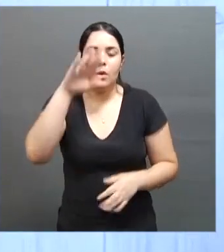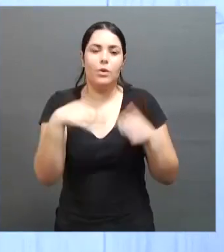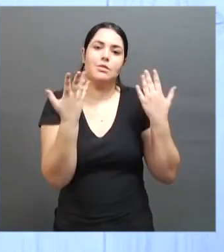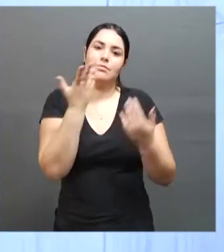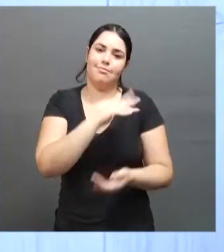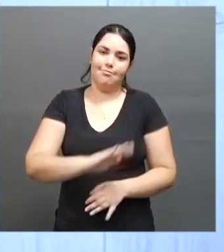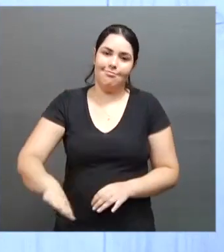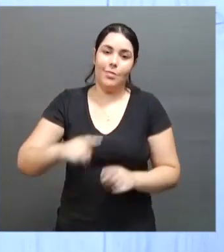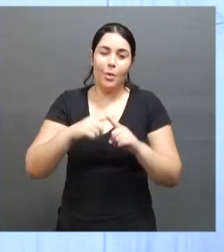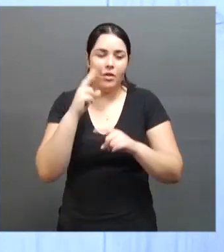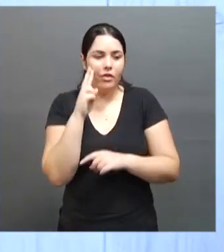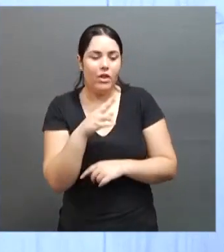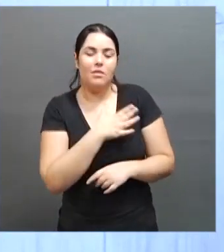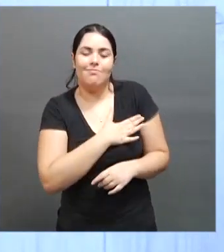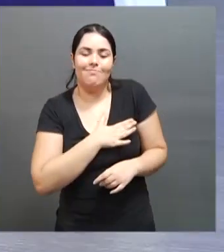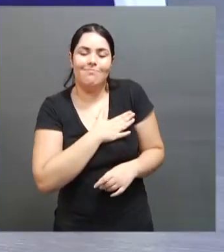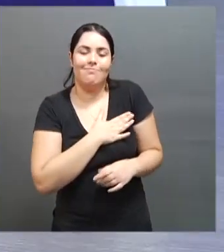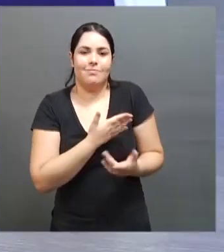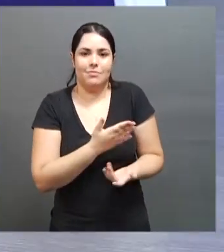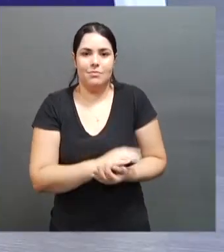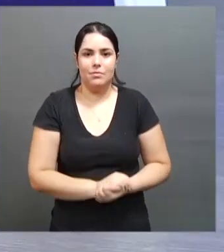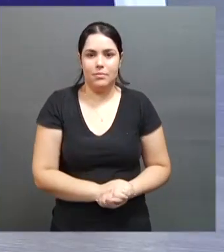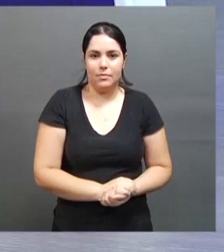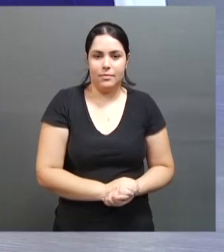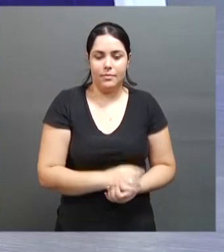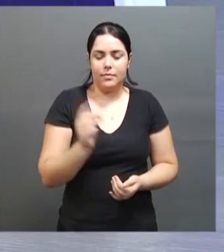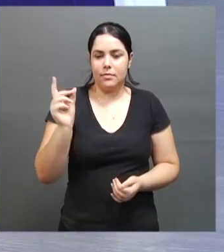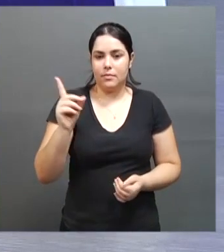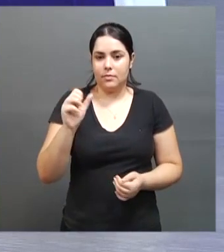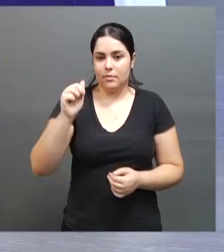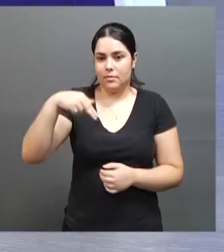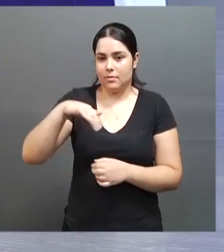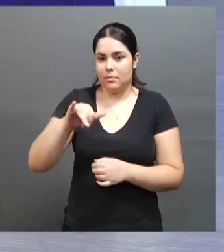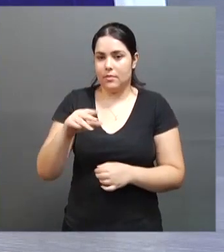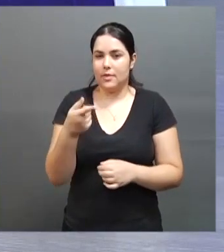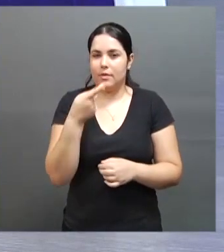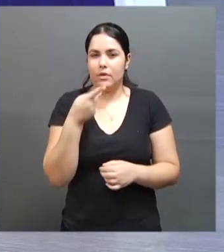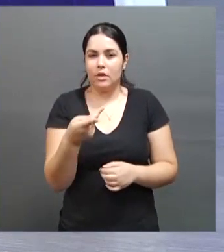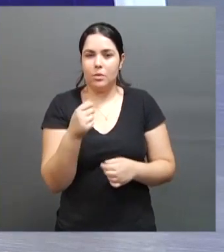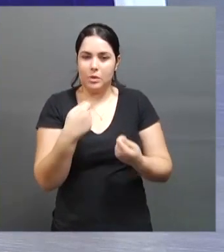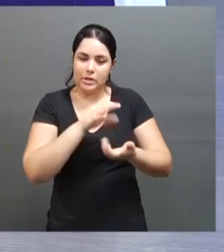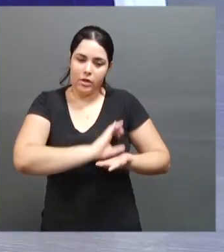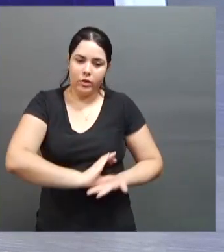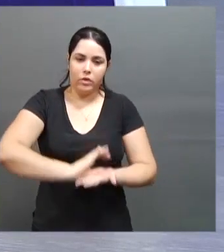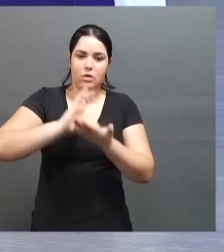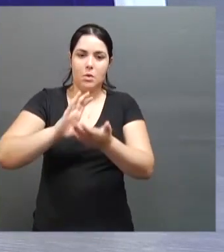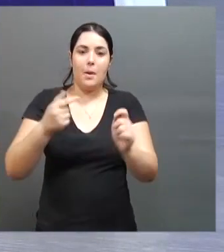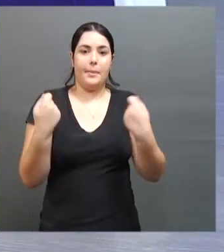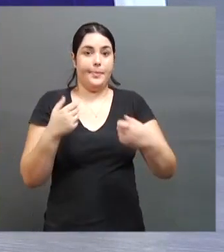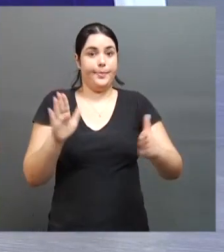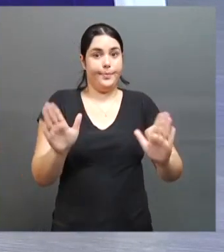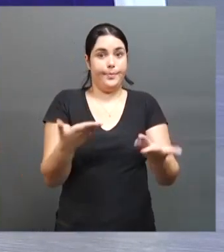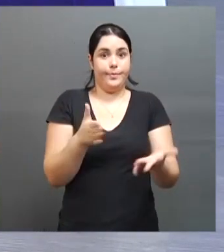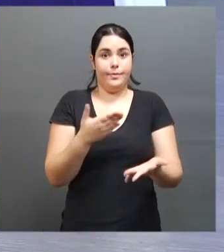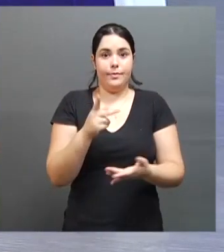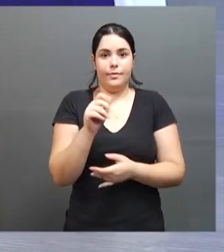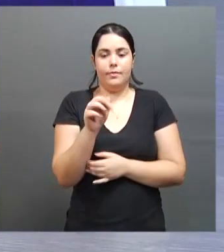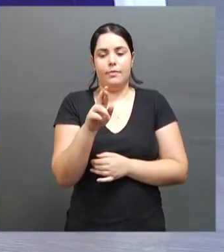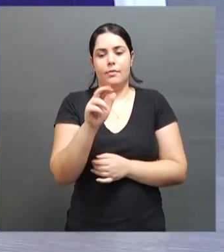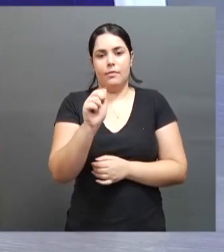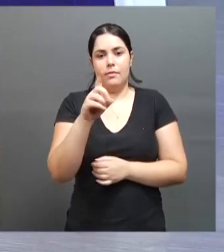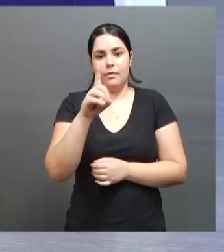esporte. Certo. Dani, você comentou que precisa de mais investimento, de mais incentivo no